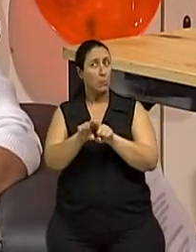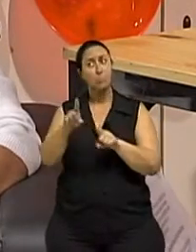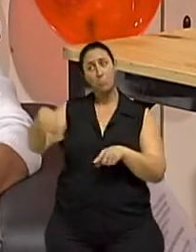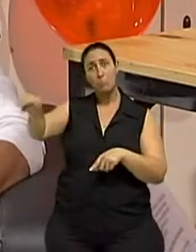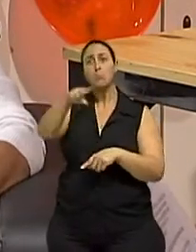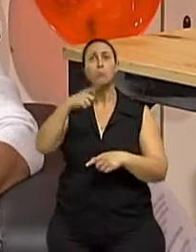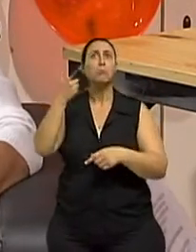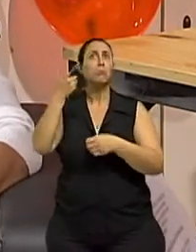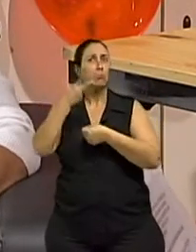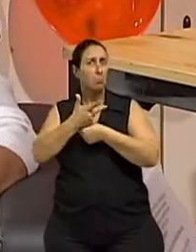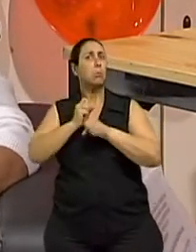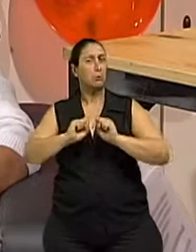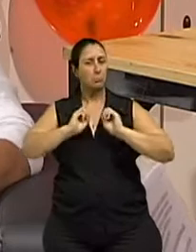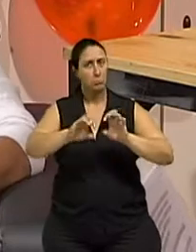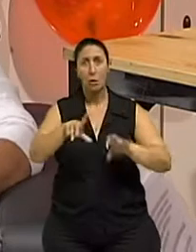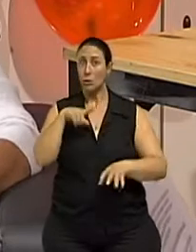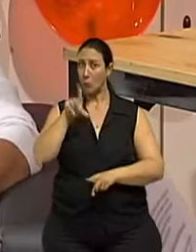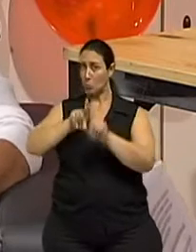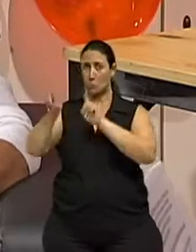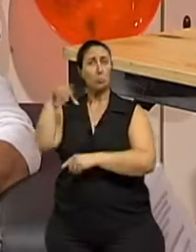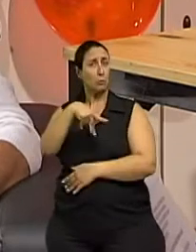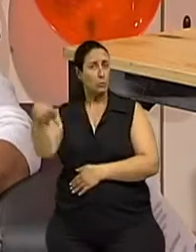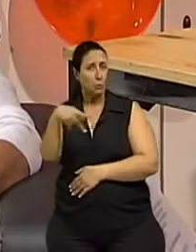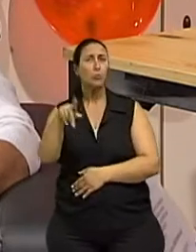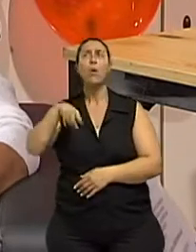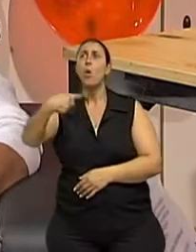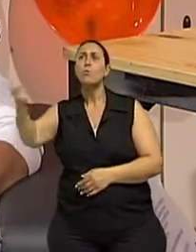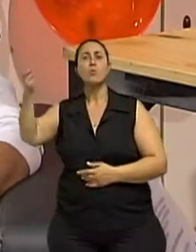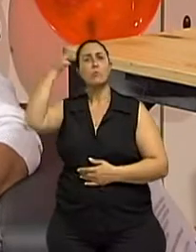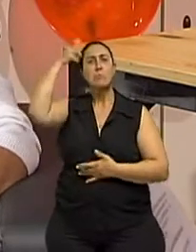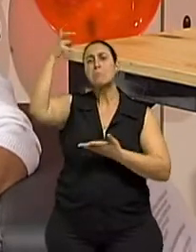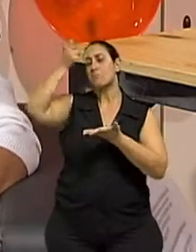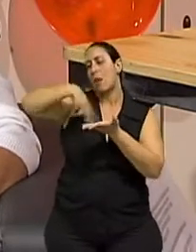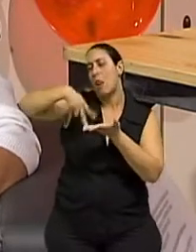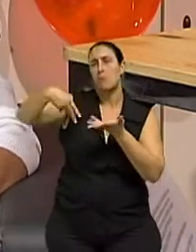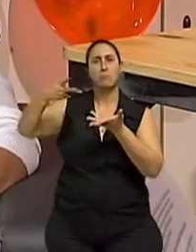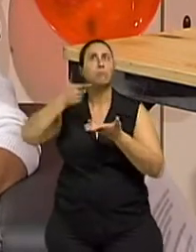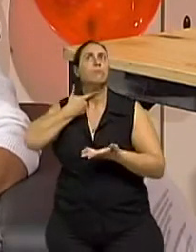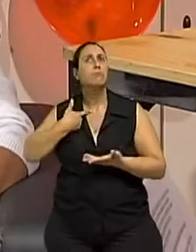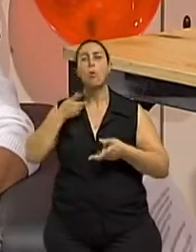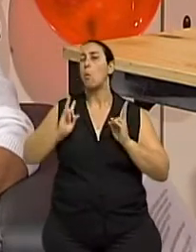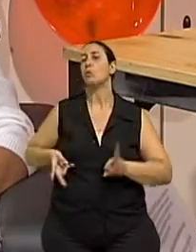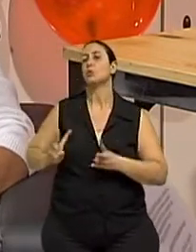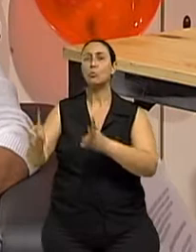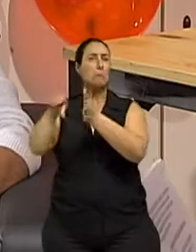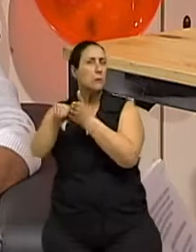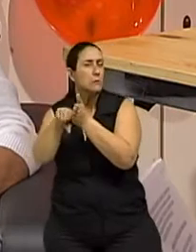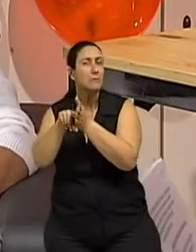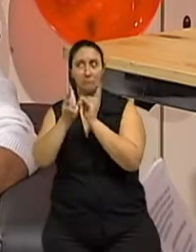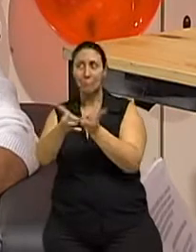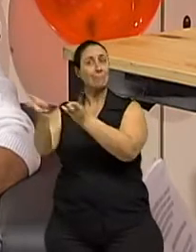professores continuam, intelectuais continuam lendo e escrevendo, e isso possibilita muito. E o mais